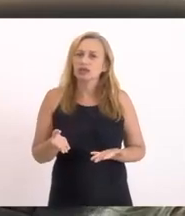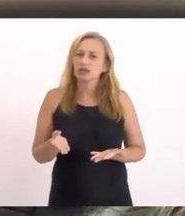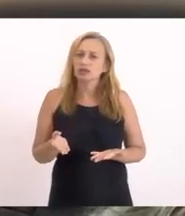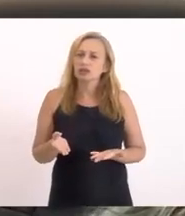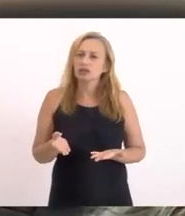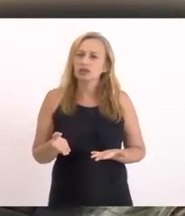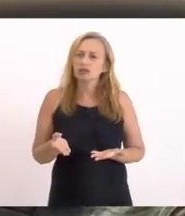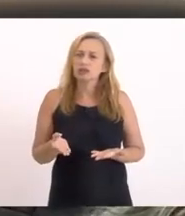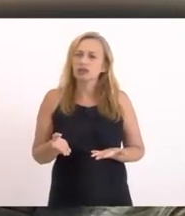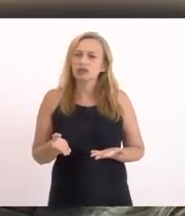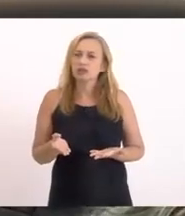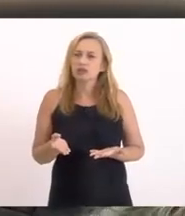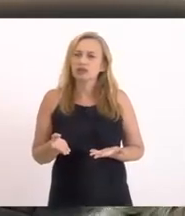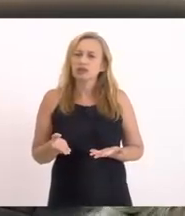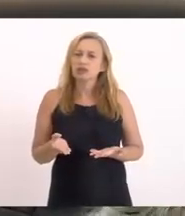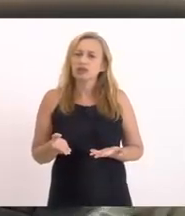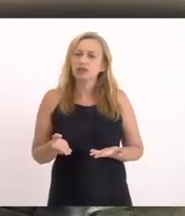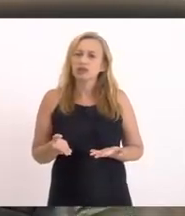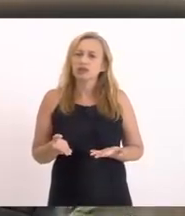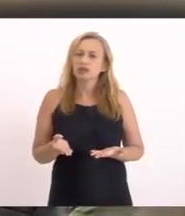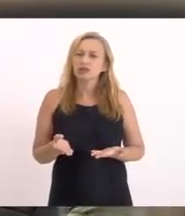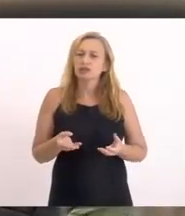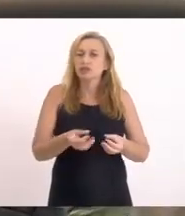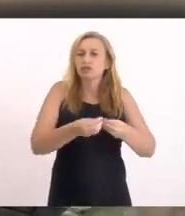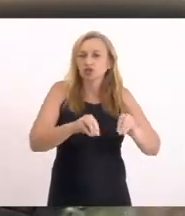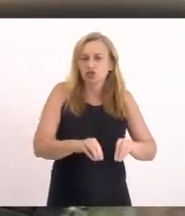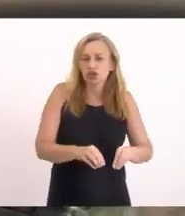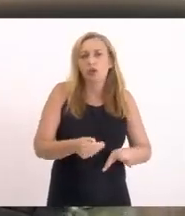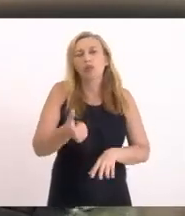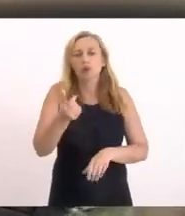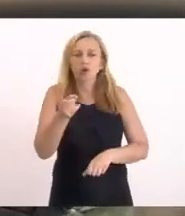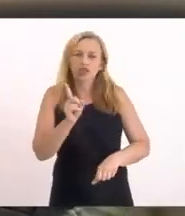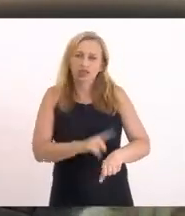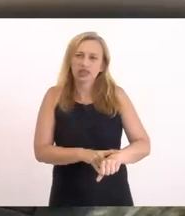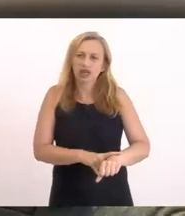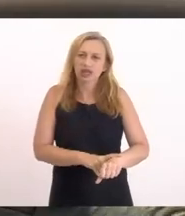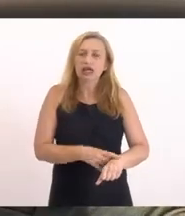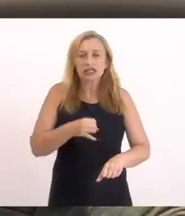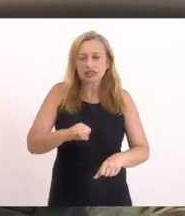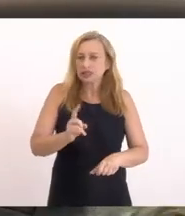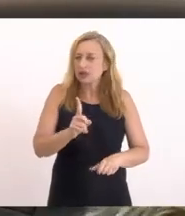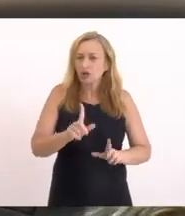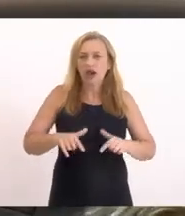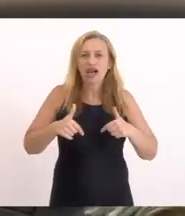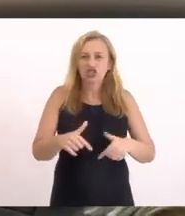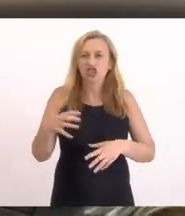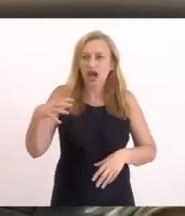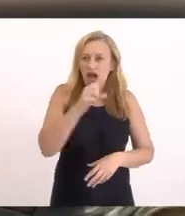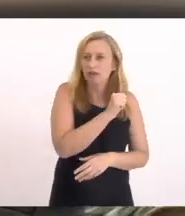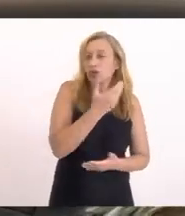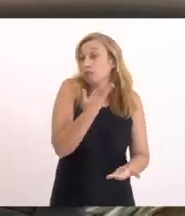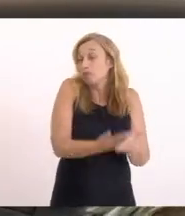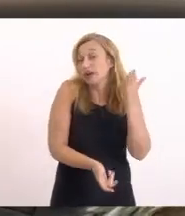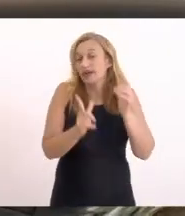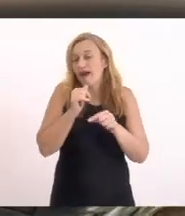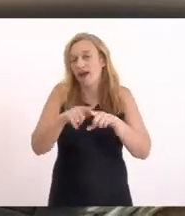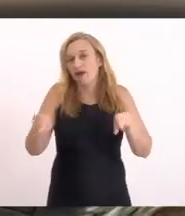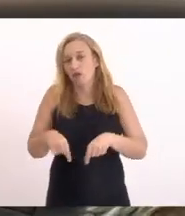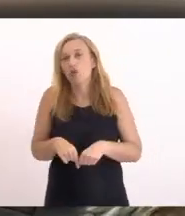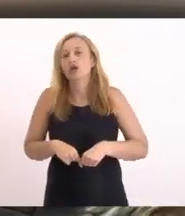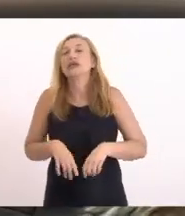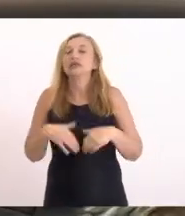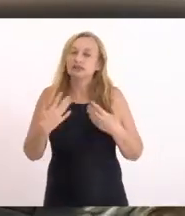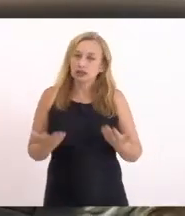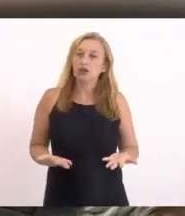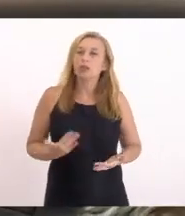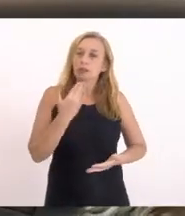Estão pegando As margens da lagoa E tal E o pouco que resta Se a gente não tomar Uma atitude urgente Vai ser pior Então